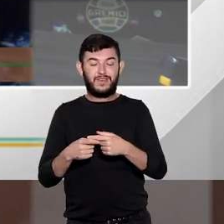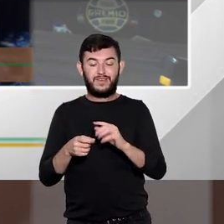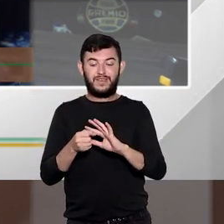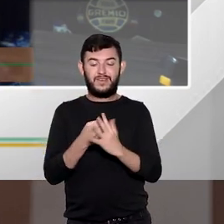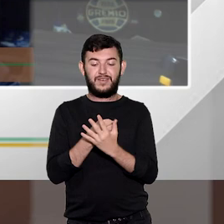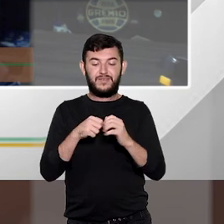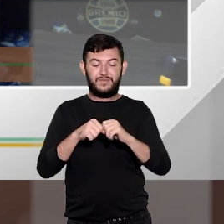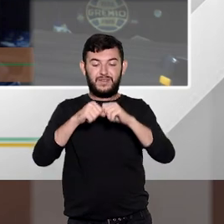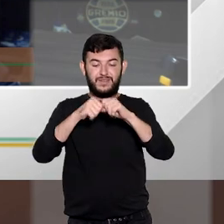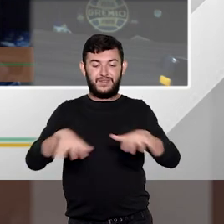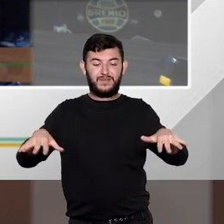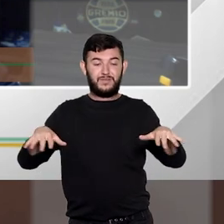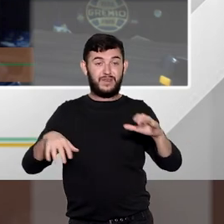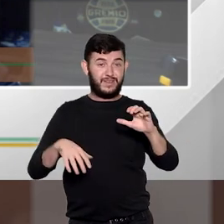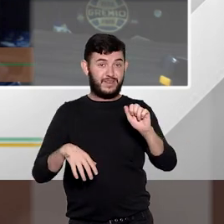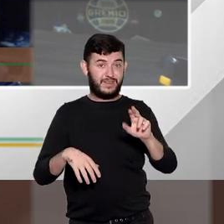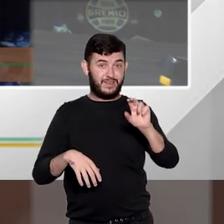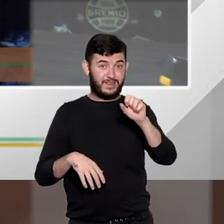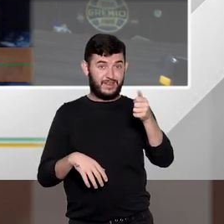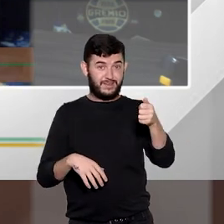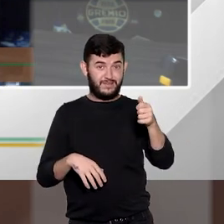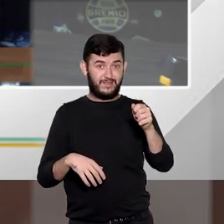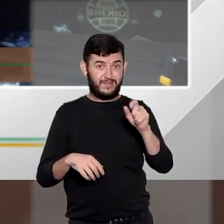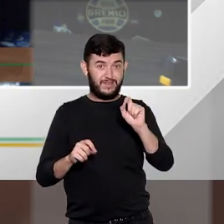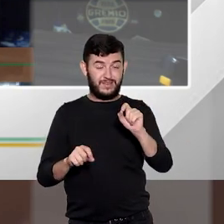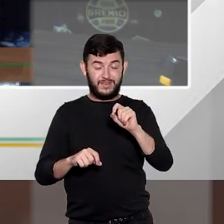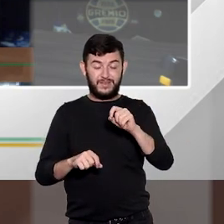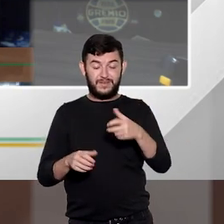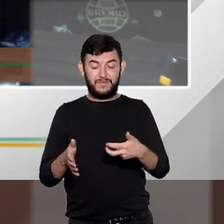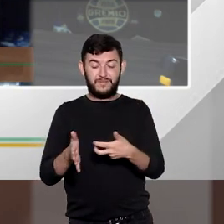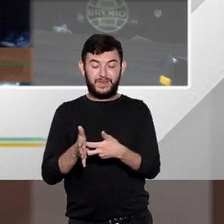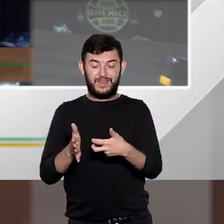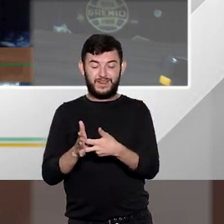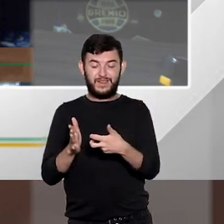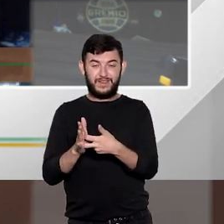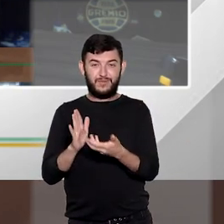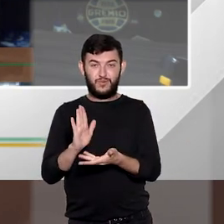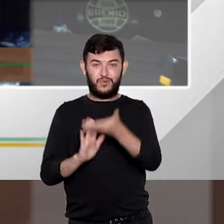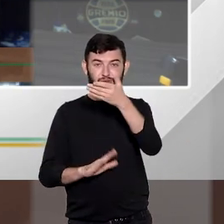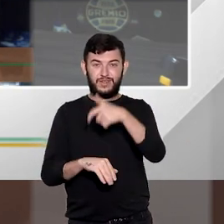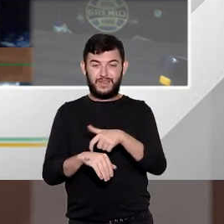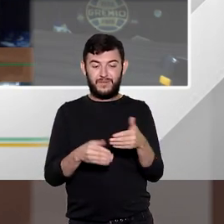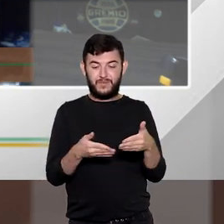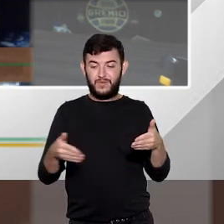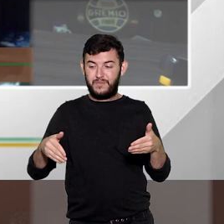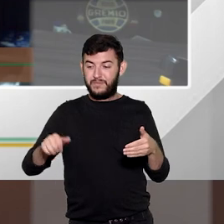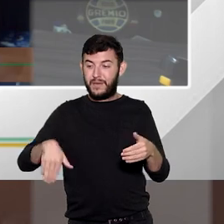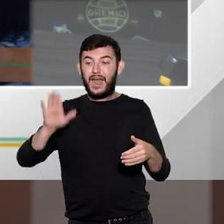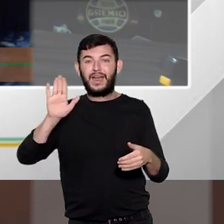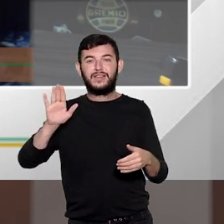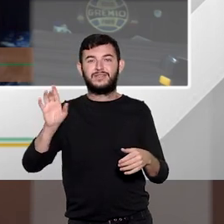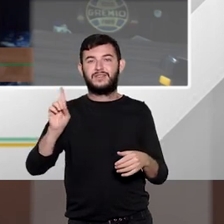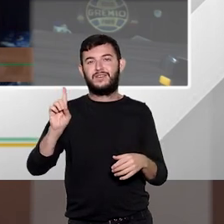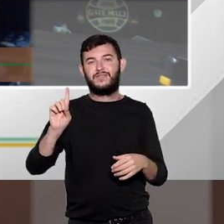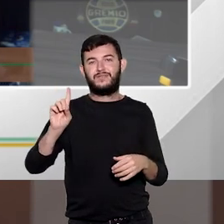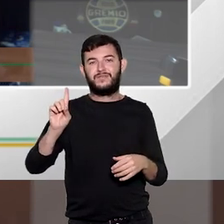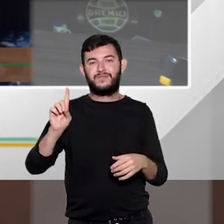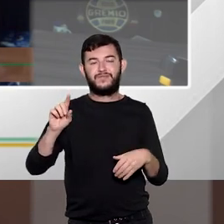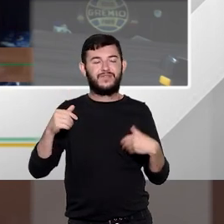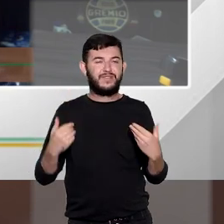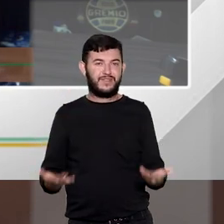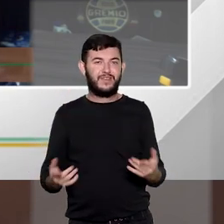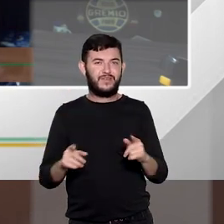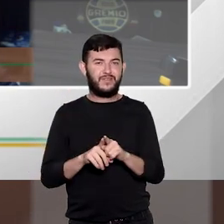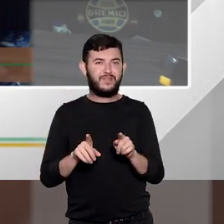incidiria essa causa de aumento de pena veja o que curioso nesse caso específico o STJ considerou como a